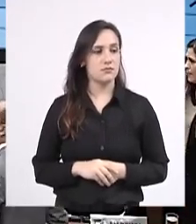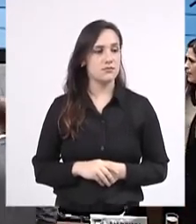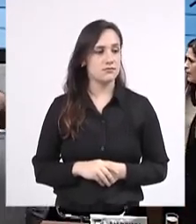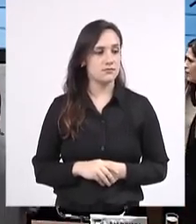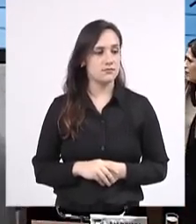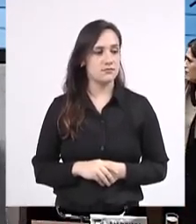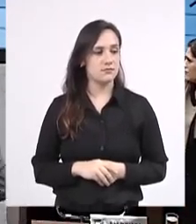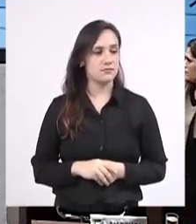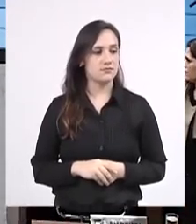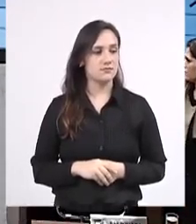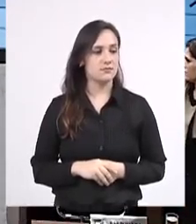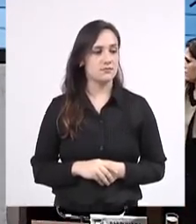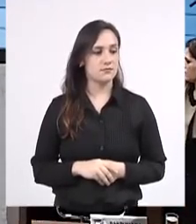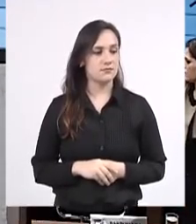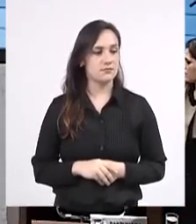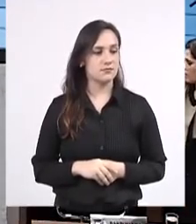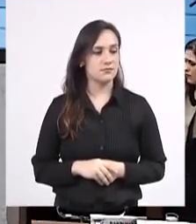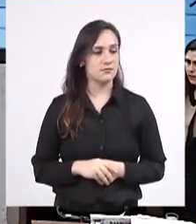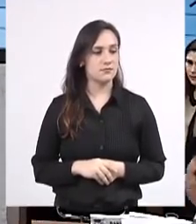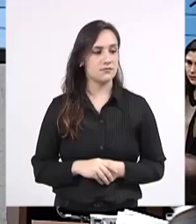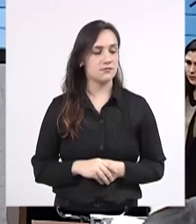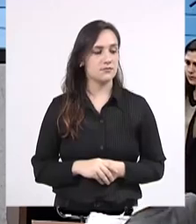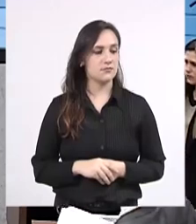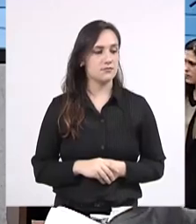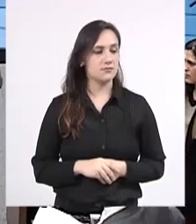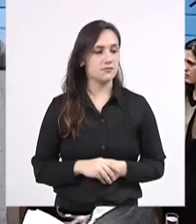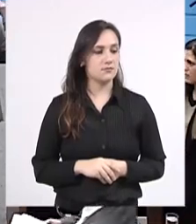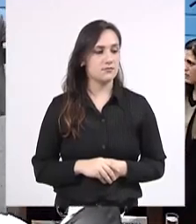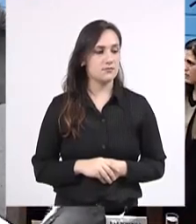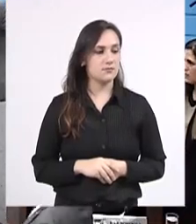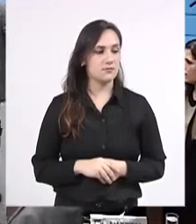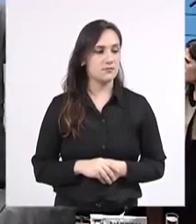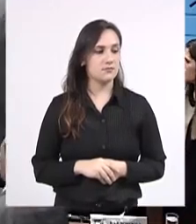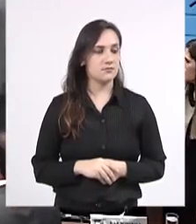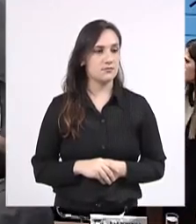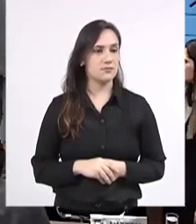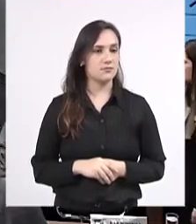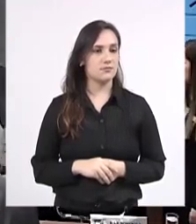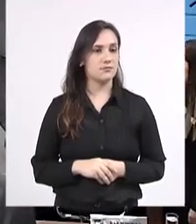Obrigada. Obrigada. Obrigada. Obrigada. Obrigada.